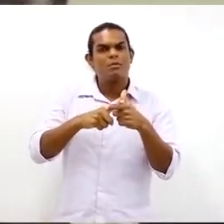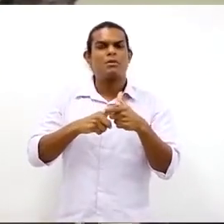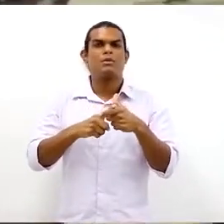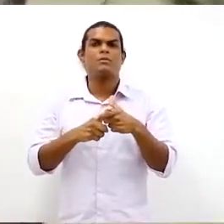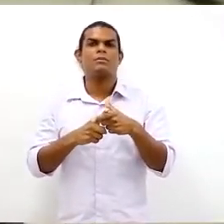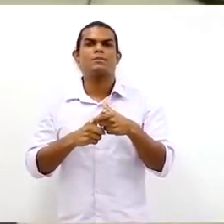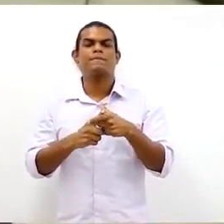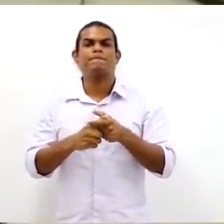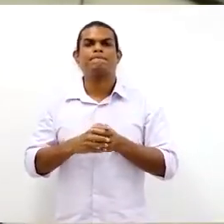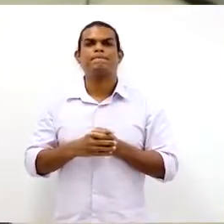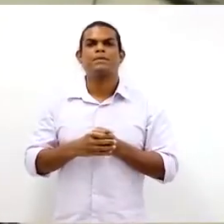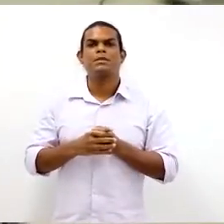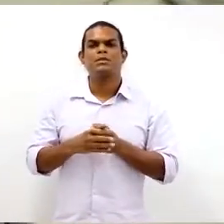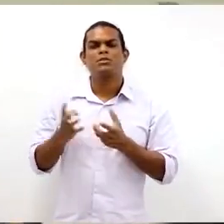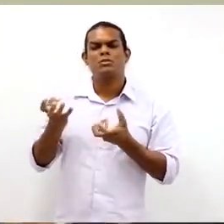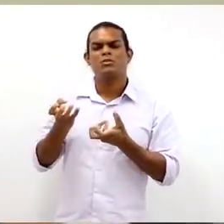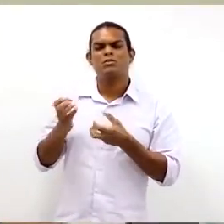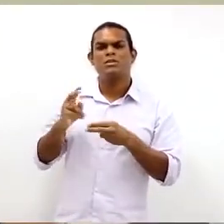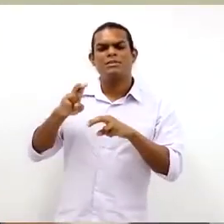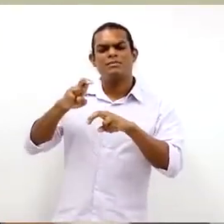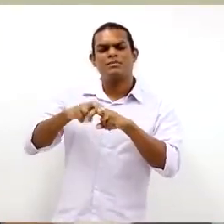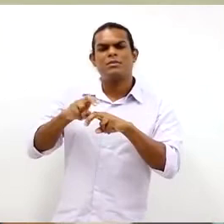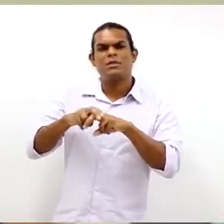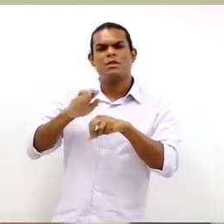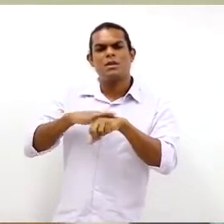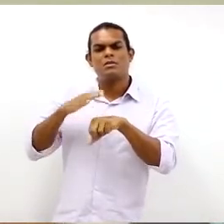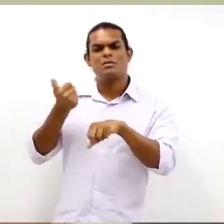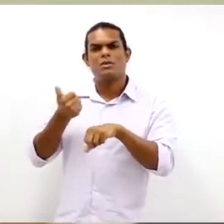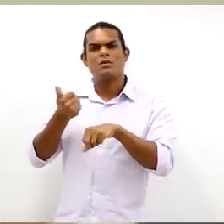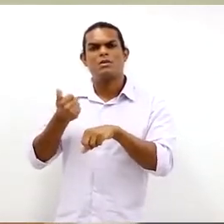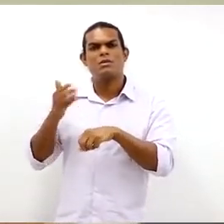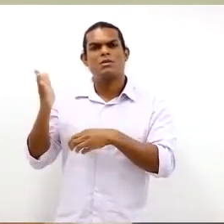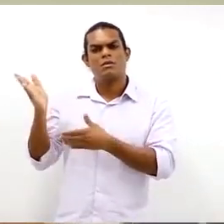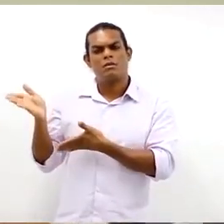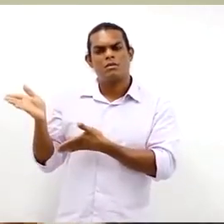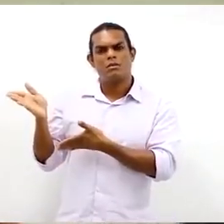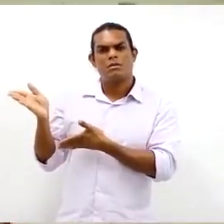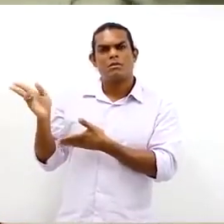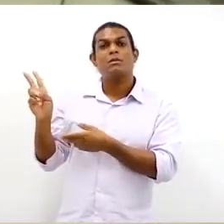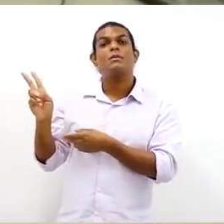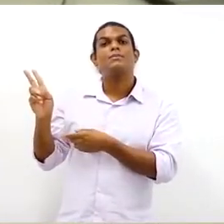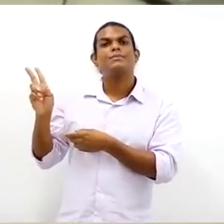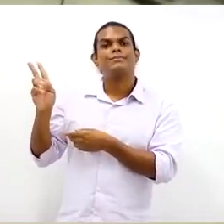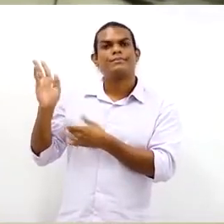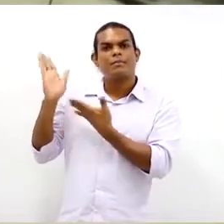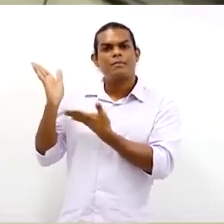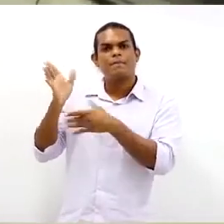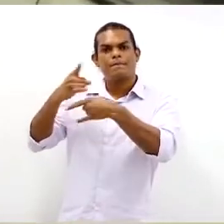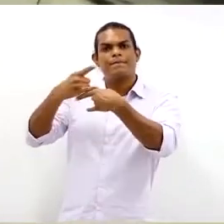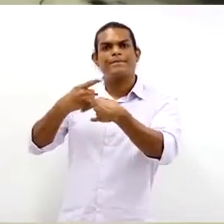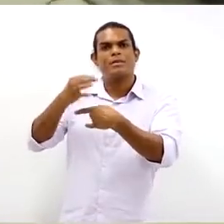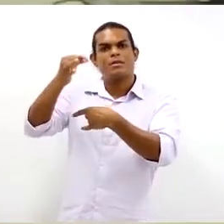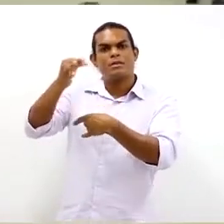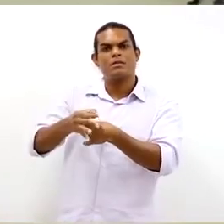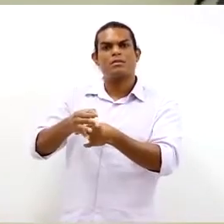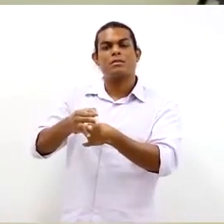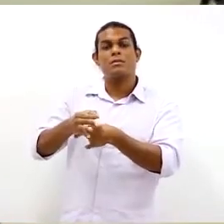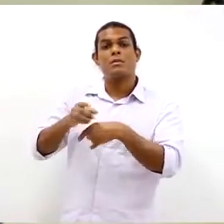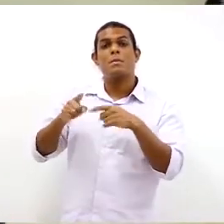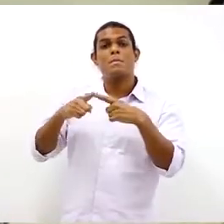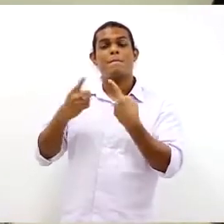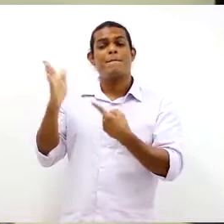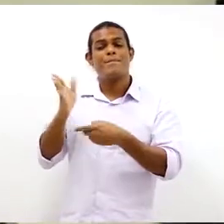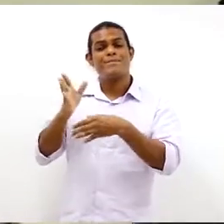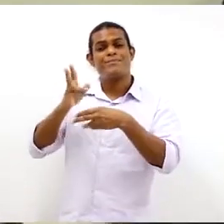para trás para mostrar o nosso alunzinho, a postura mais adequada é exatamente essa. Agora, essa postura tem que ter a atitude do trabalhador,